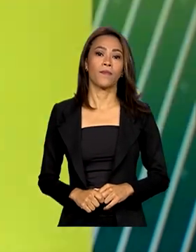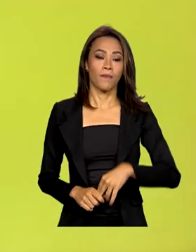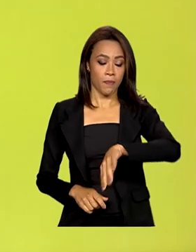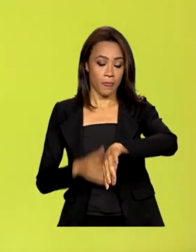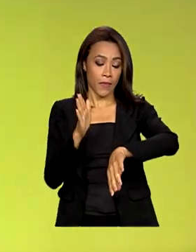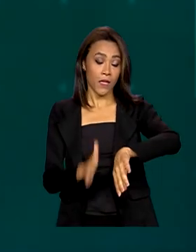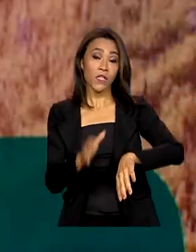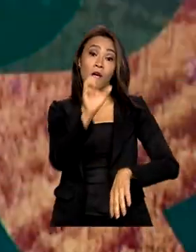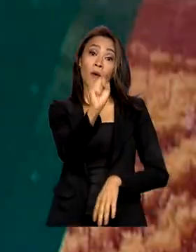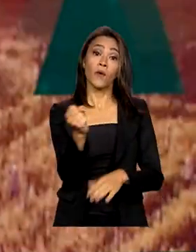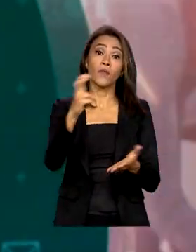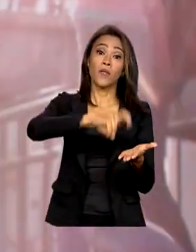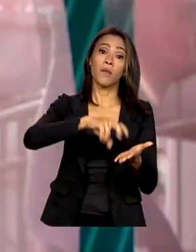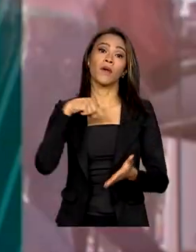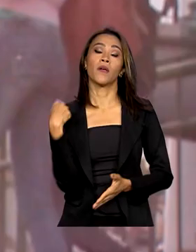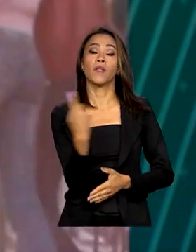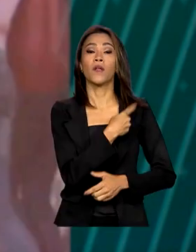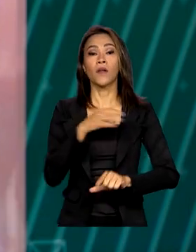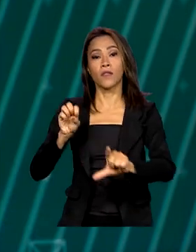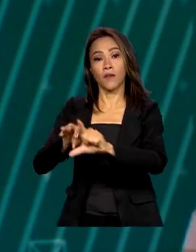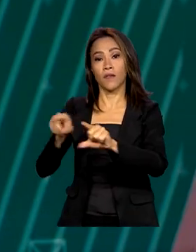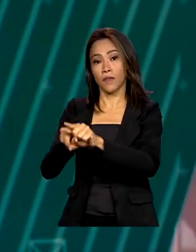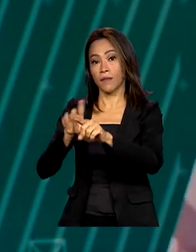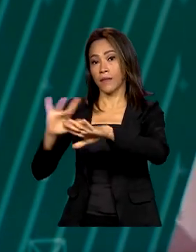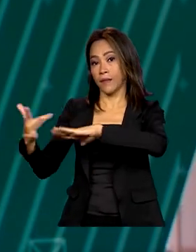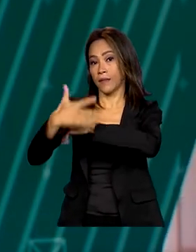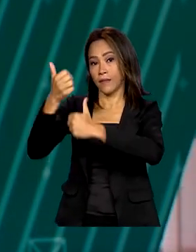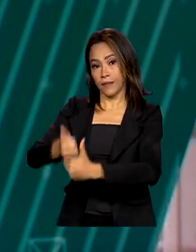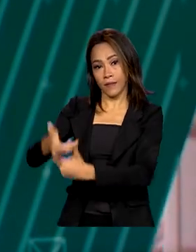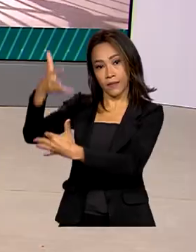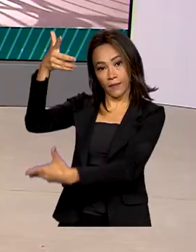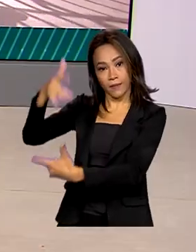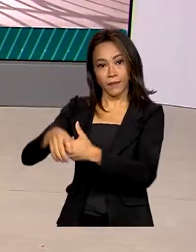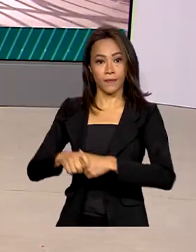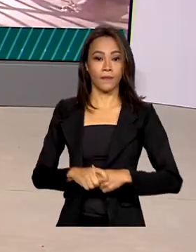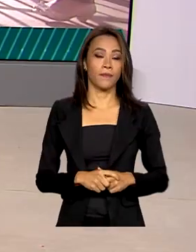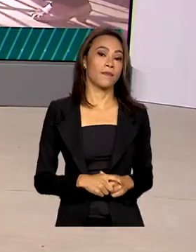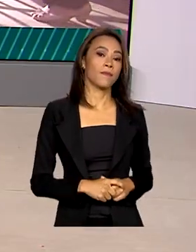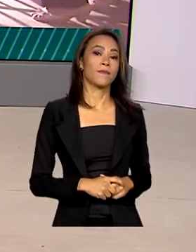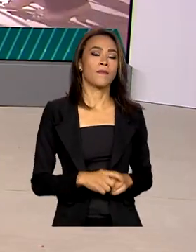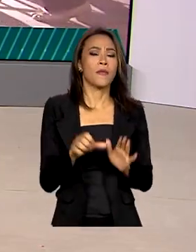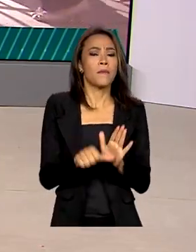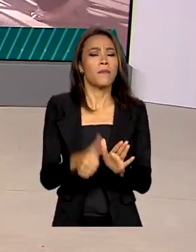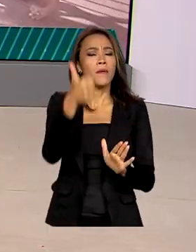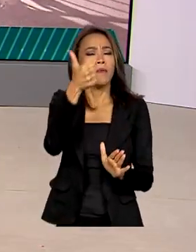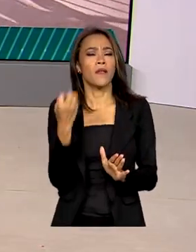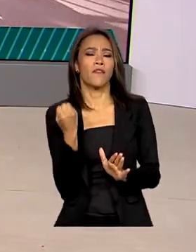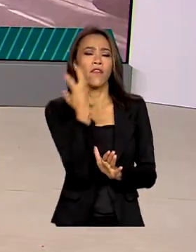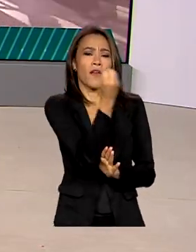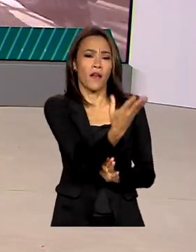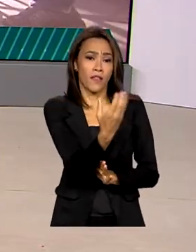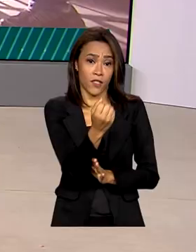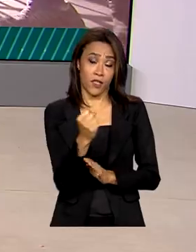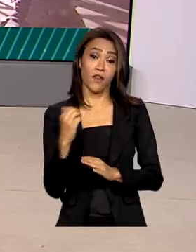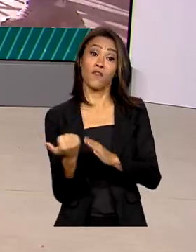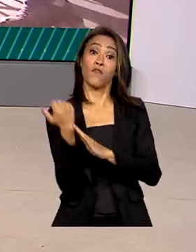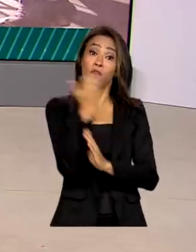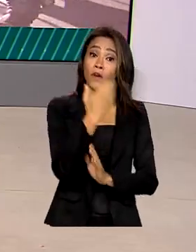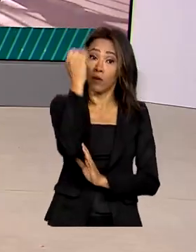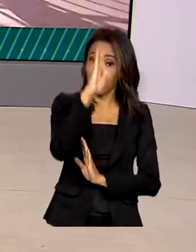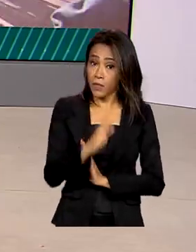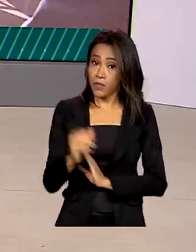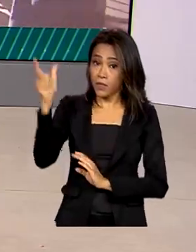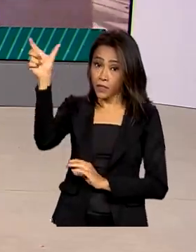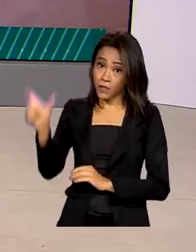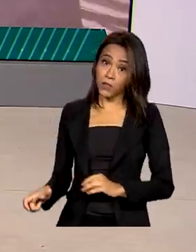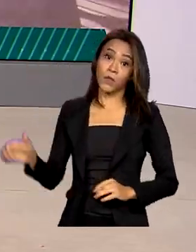Oito da manhã, estamos ao vivo também pelas redes sociais. Na primeira viagem internacional do presidente Lula, Brasil